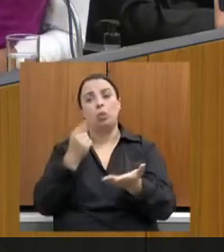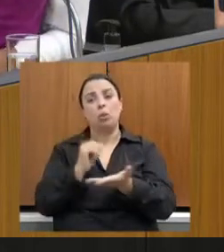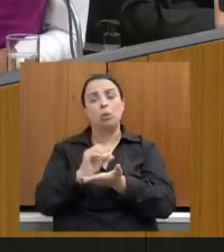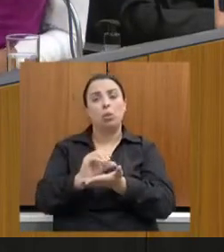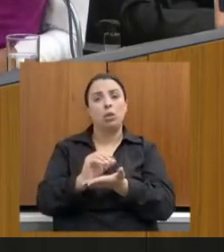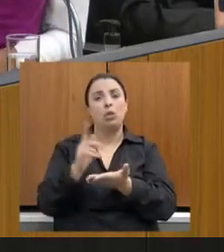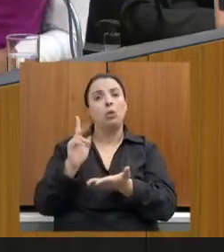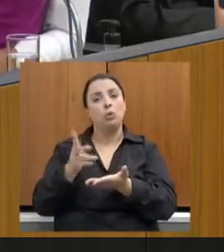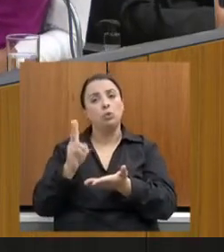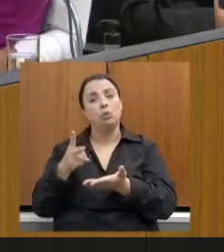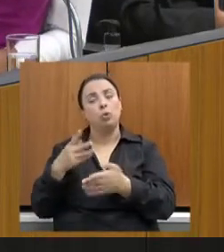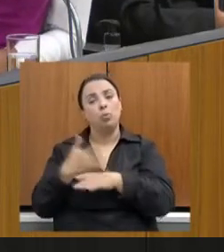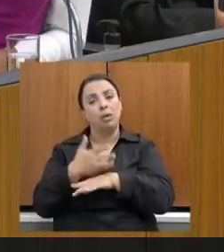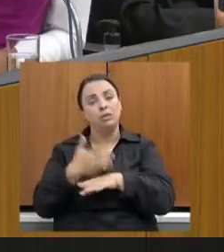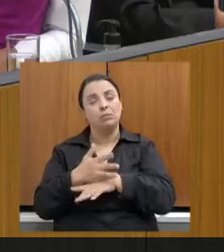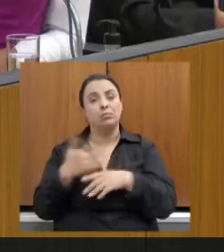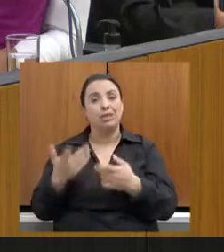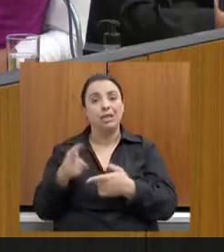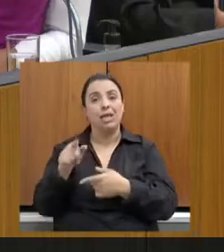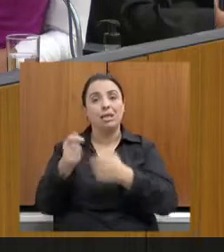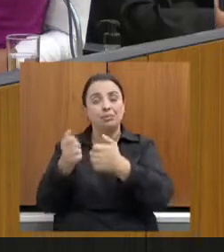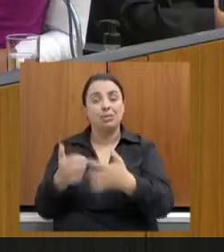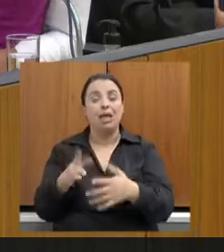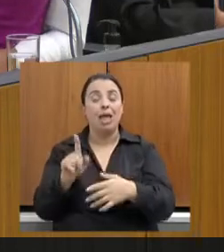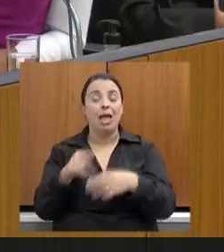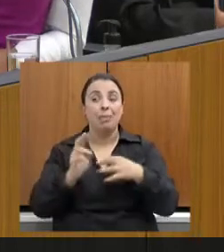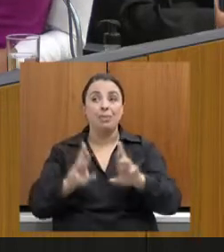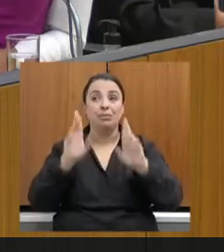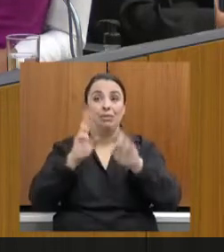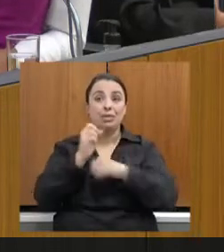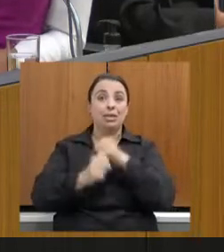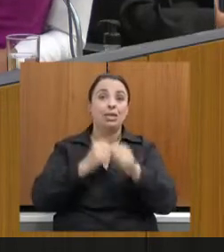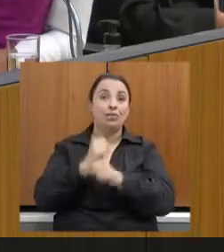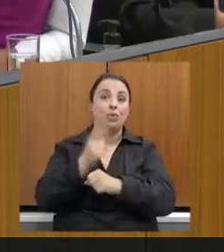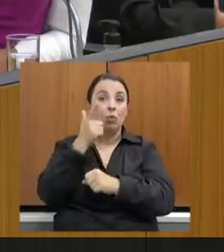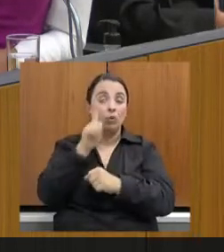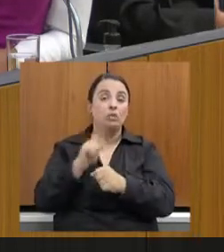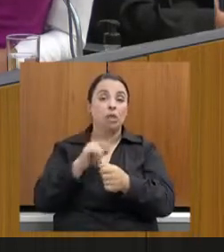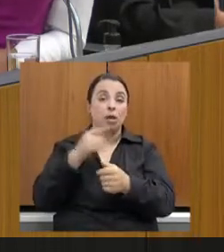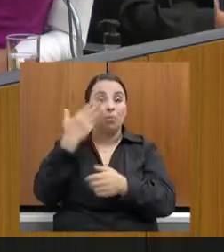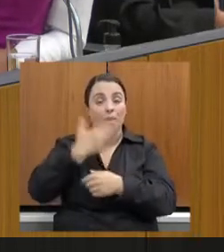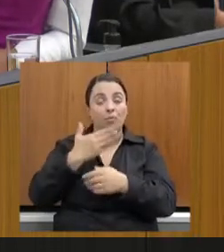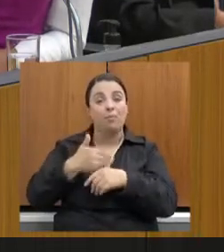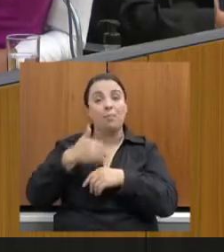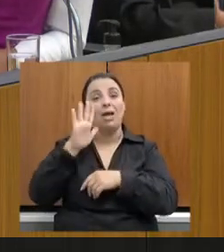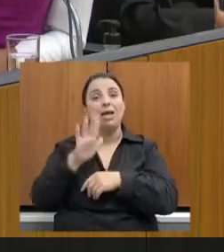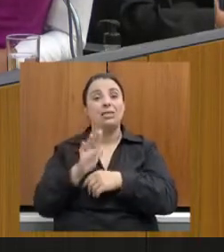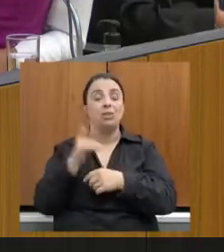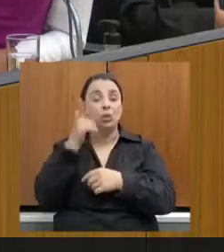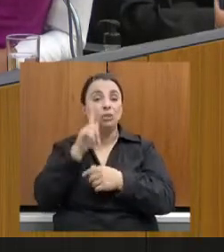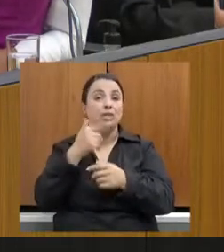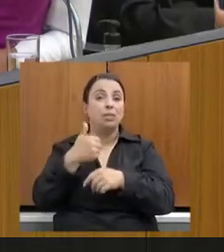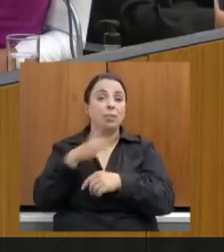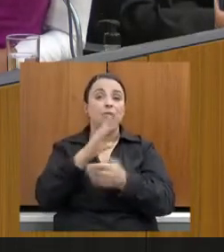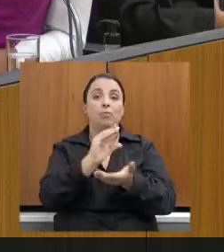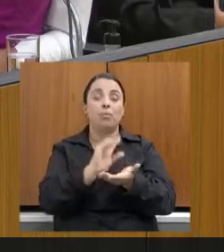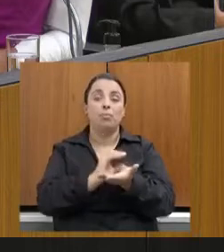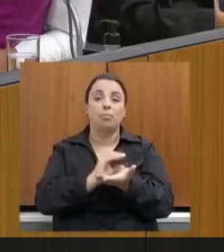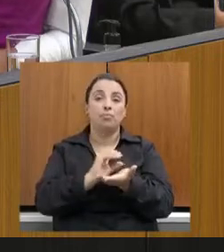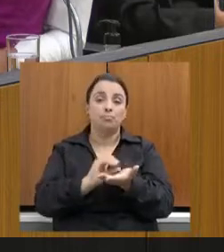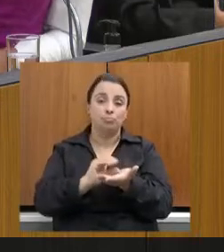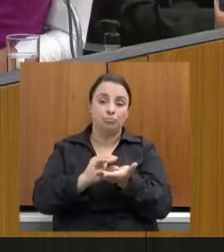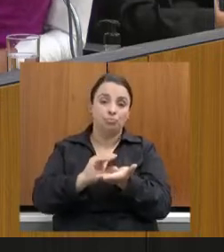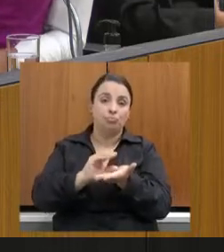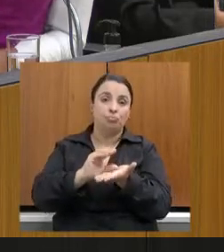continua participando. E a justificativa é a minha esperança que, ano que vem, eu consiga comprovar mais e a tendência seja um aumento gradual